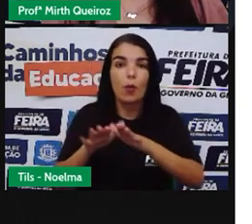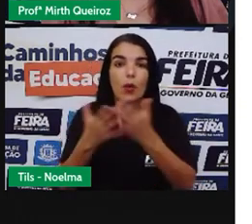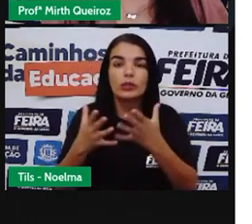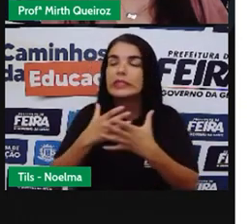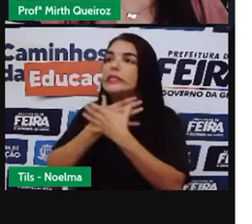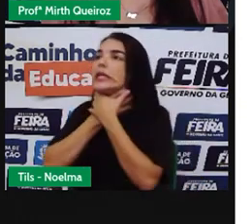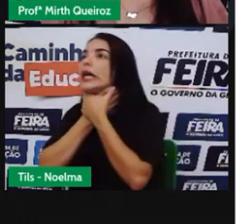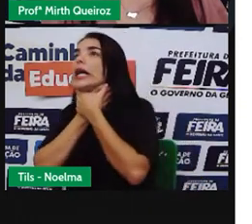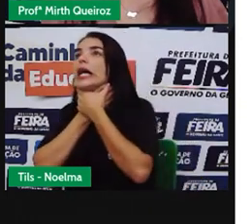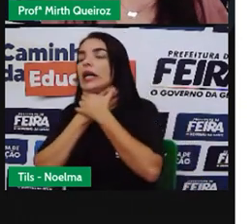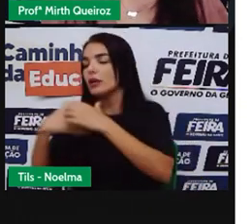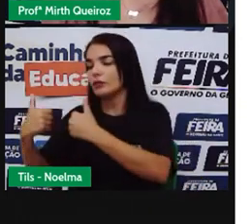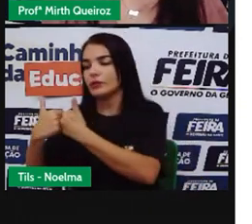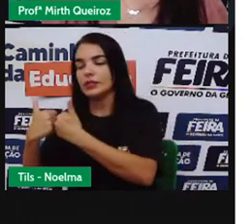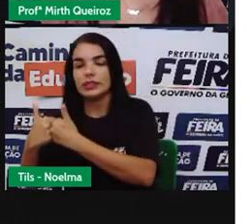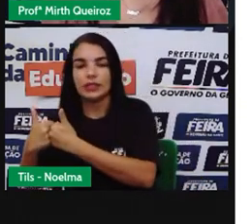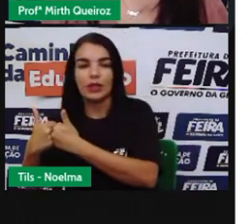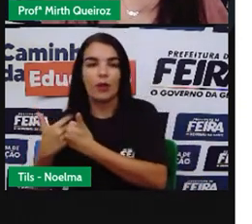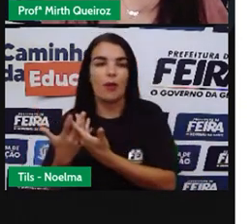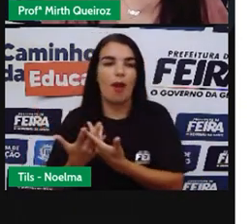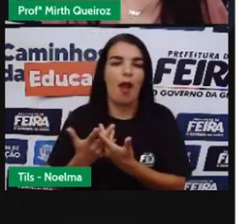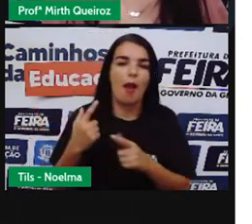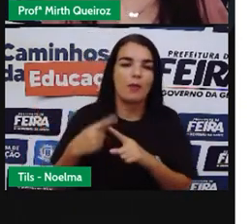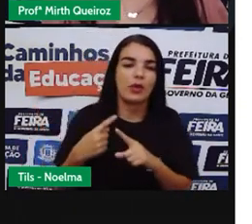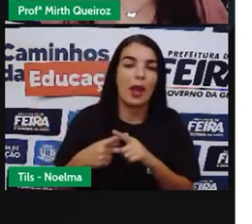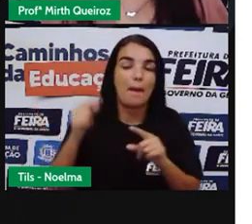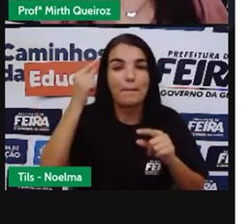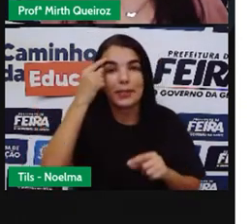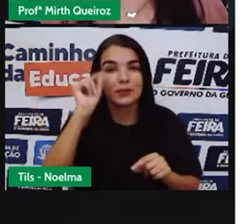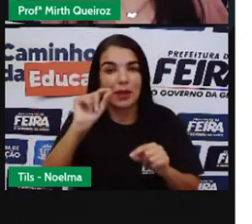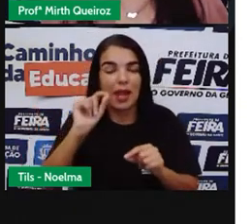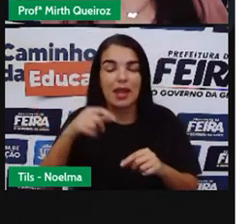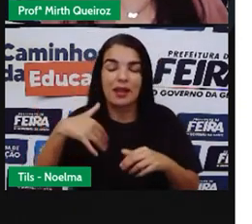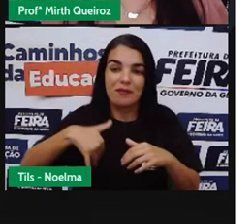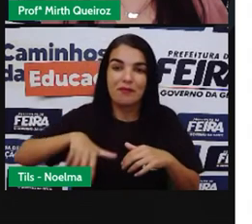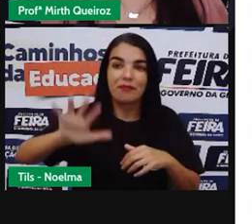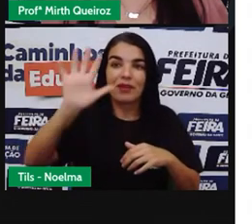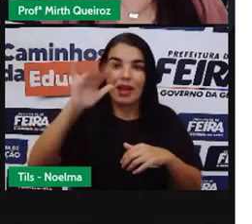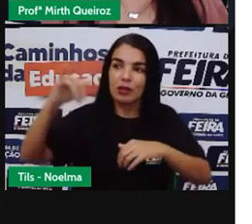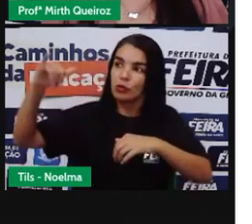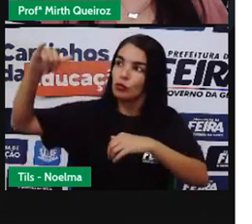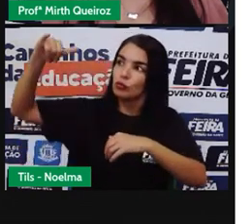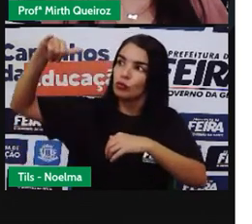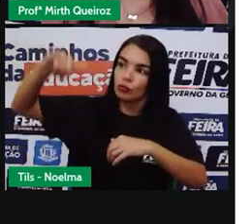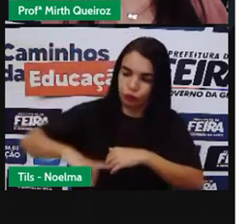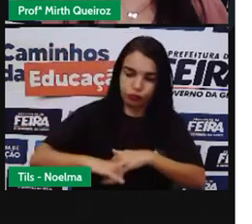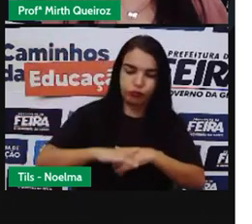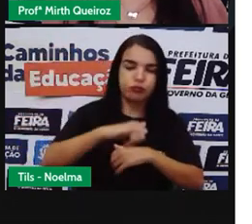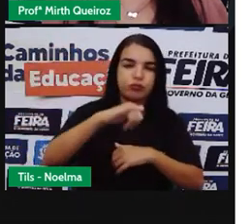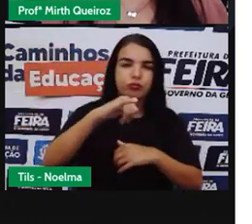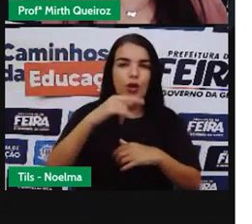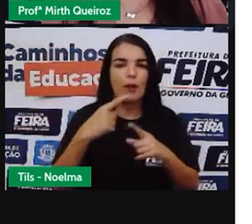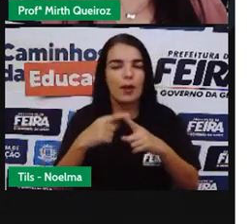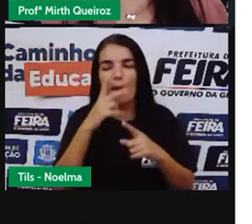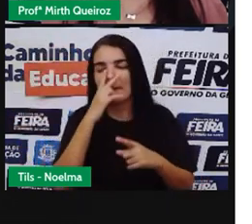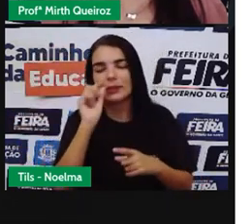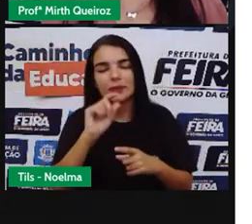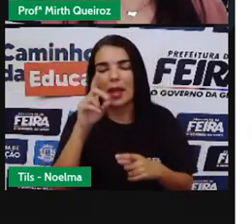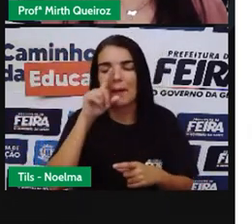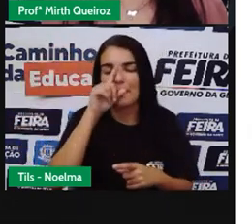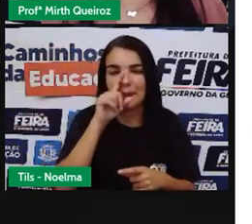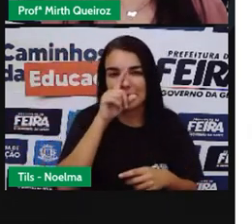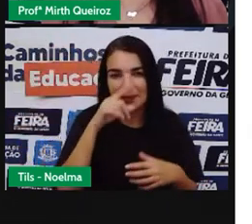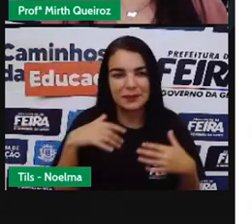lado. De tão nervoso que ele está, né? Achando que eles estariam ali correndo algum risco. Que o